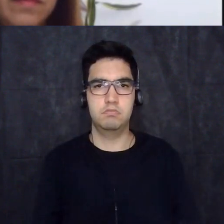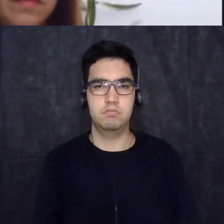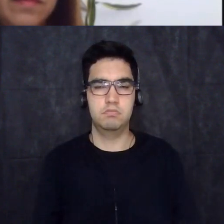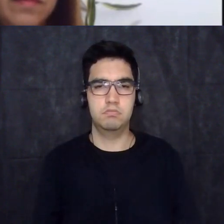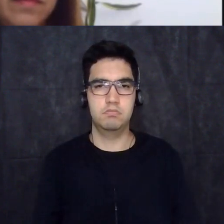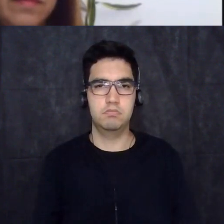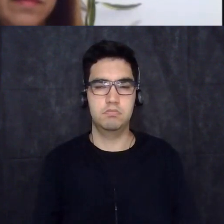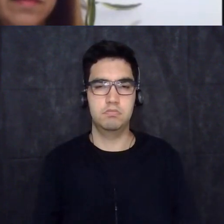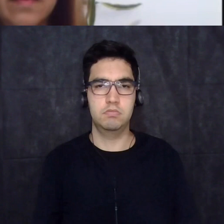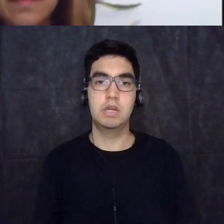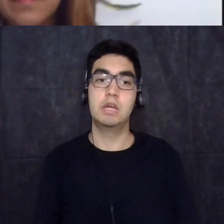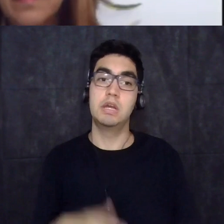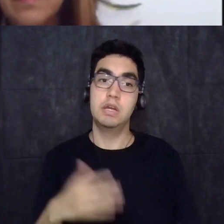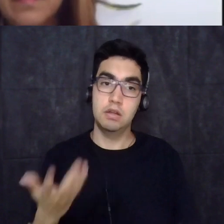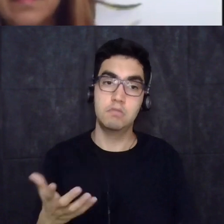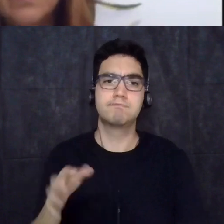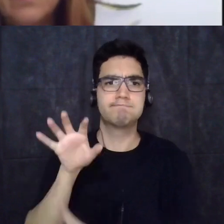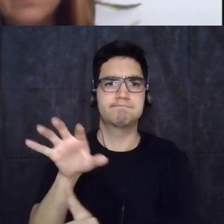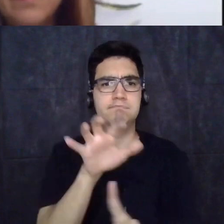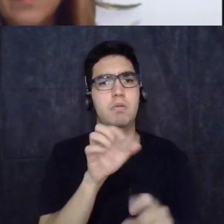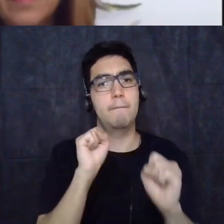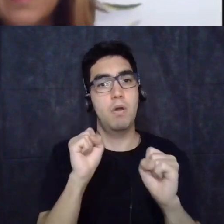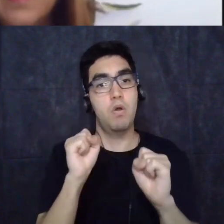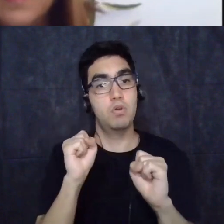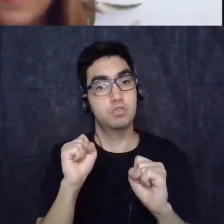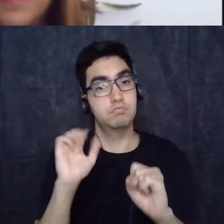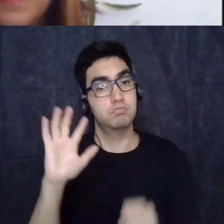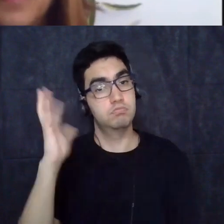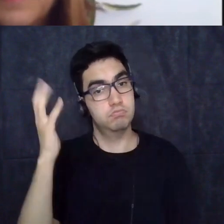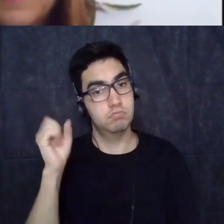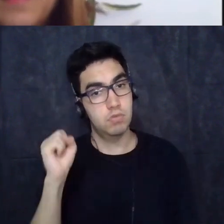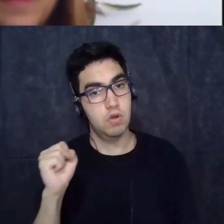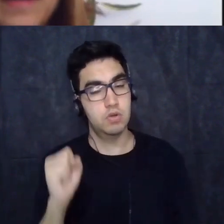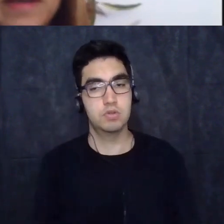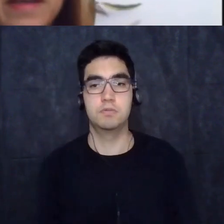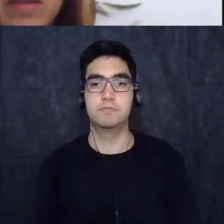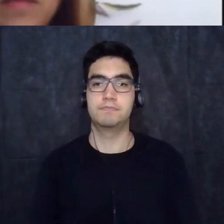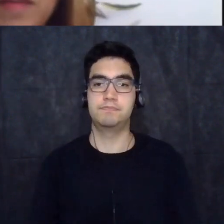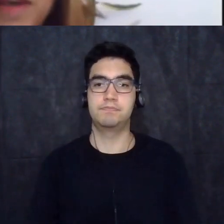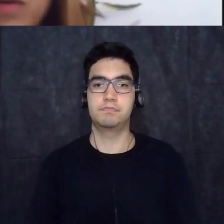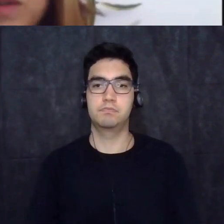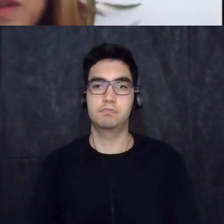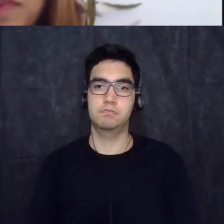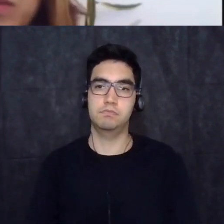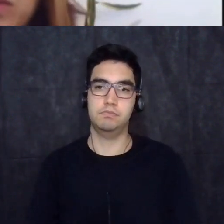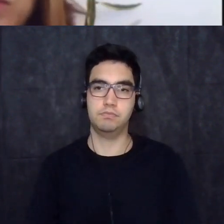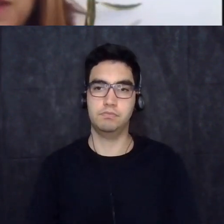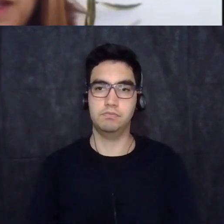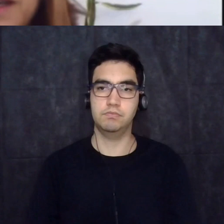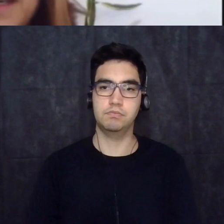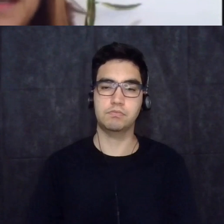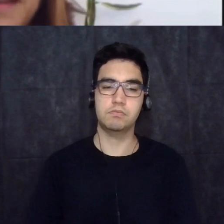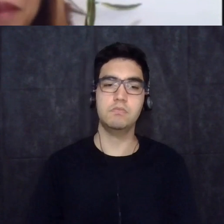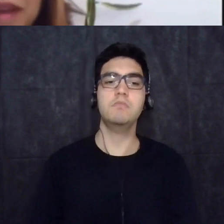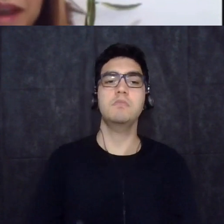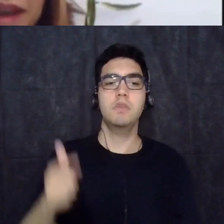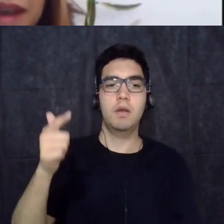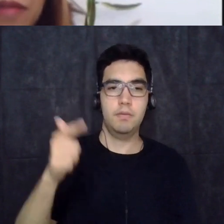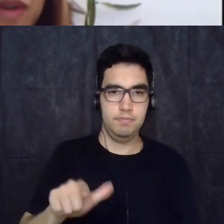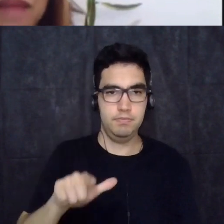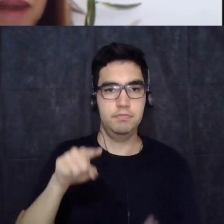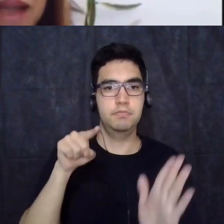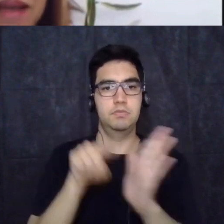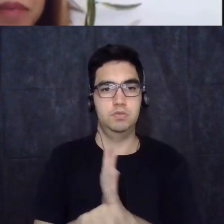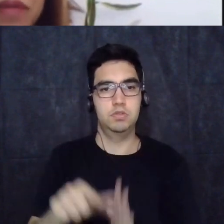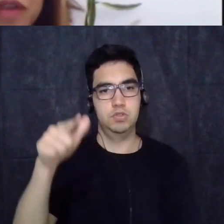pressões que podem ser feitas é pois não é novamente outra pergunta né e